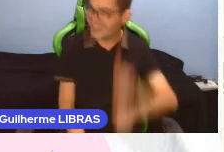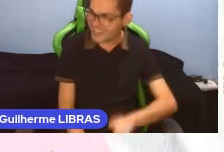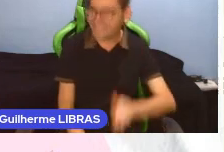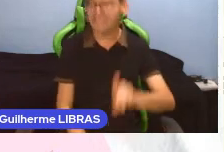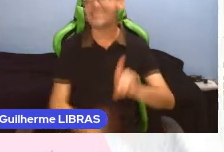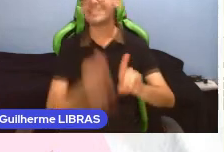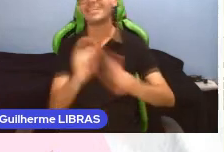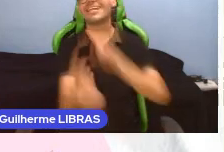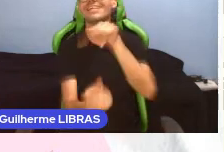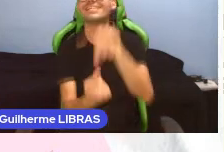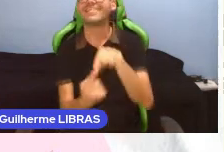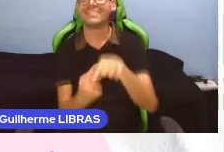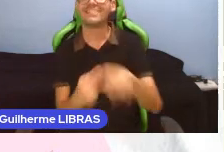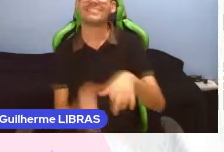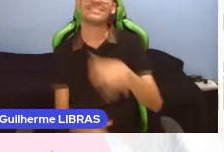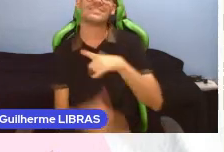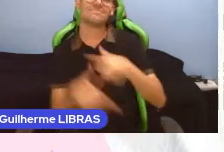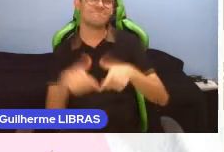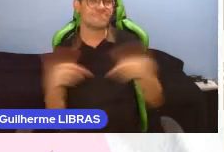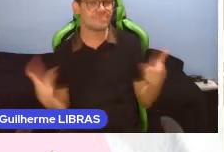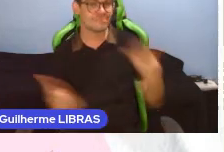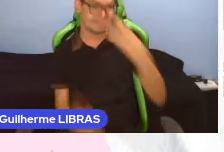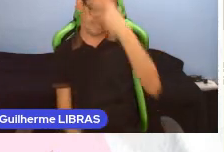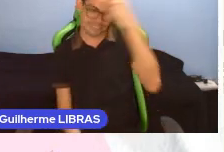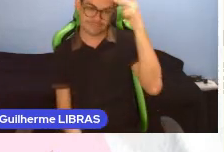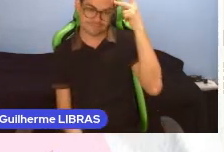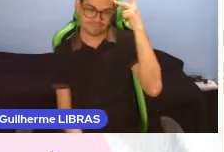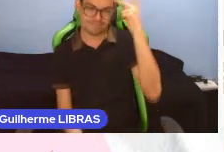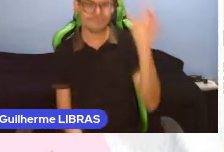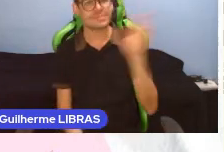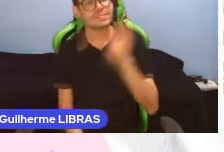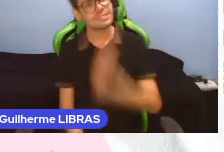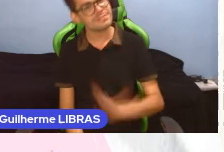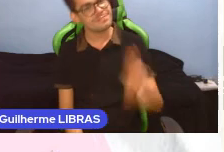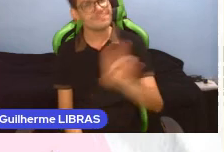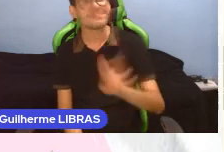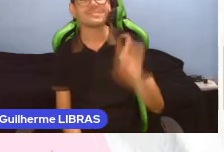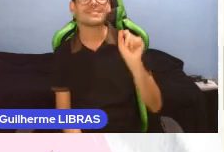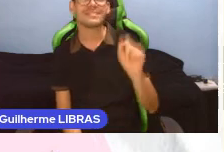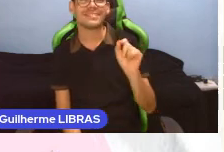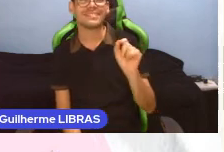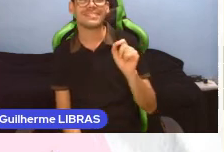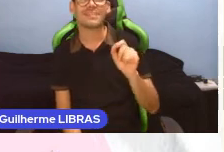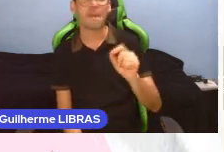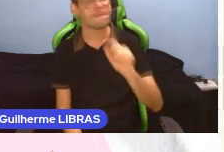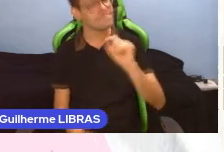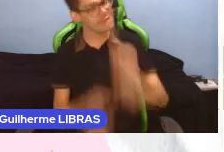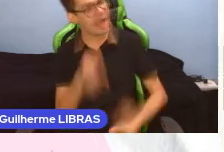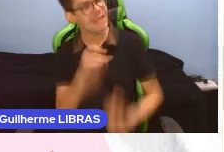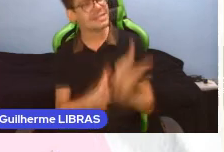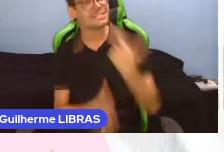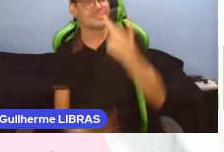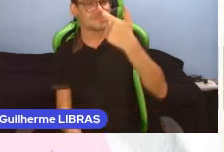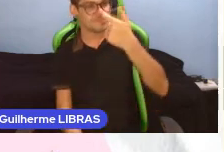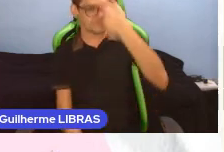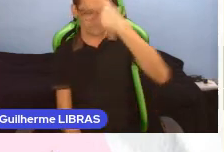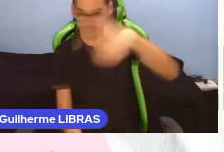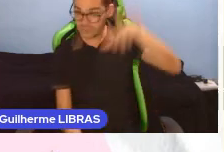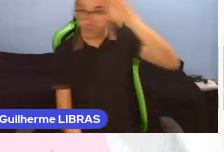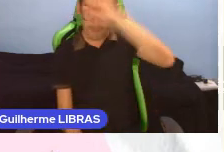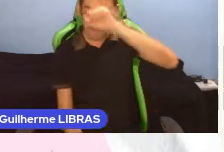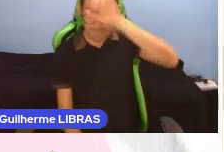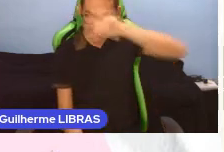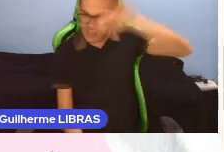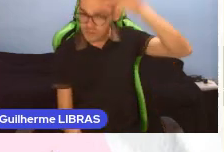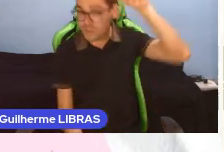atingir o número maior possível de alunos, universalizando, portanto, a construção do conhecimento. As pessoas são